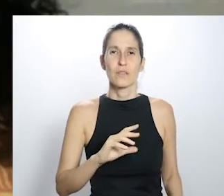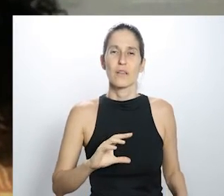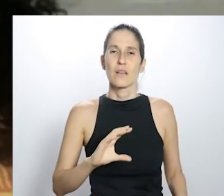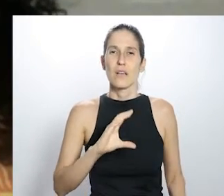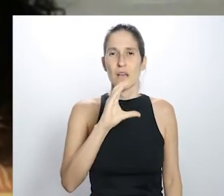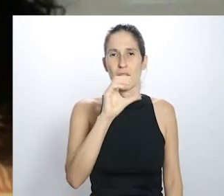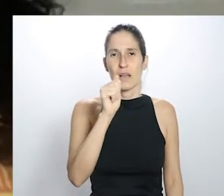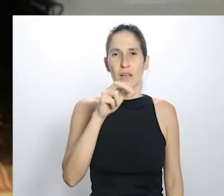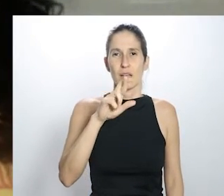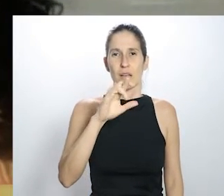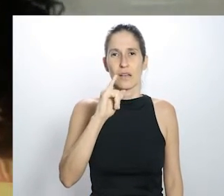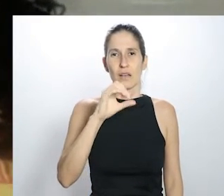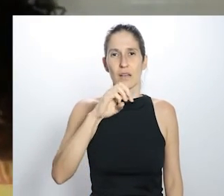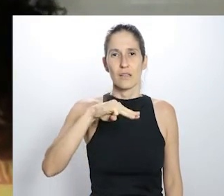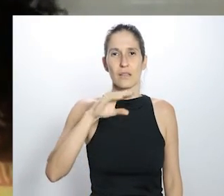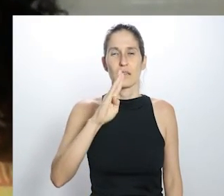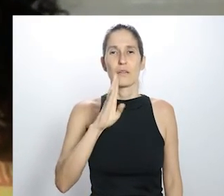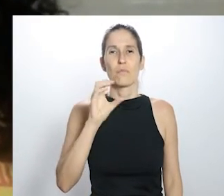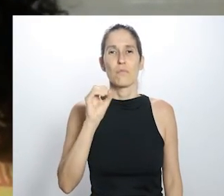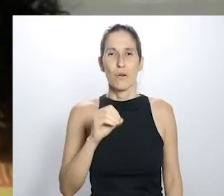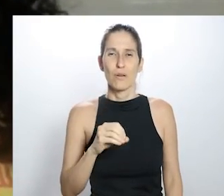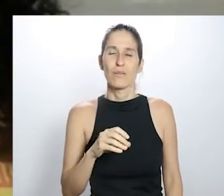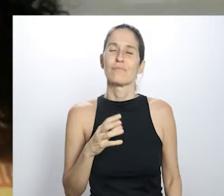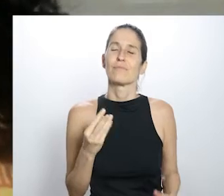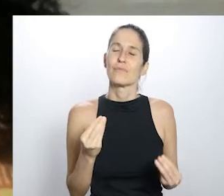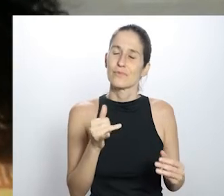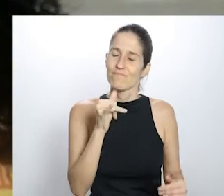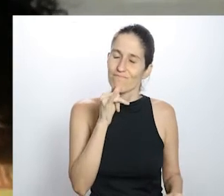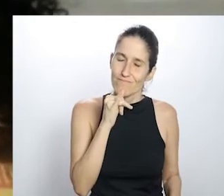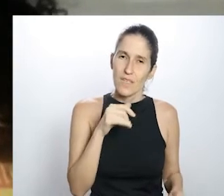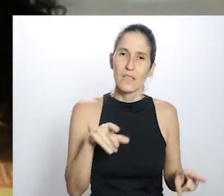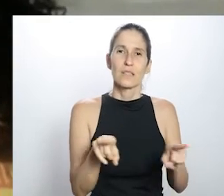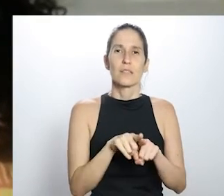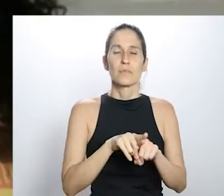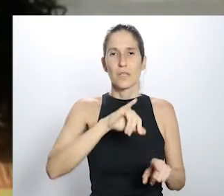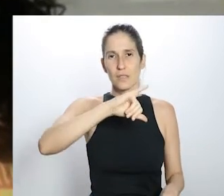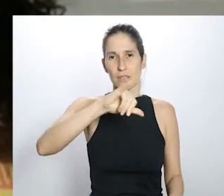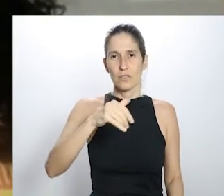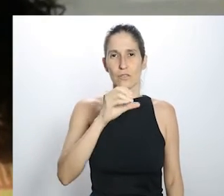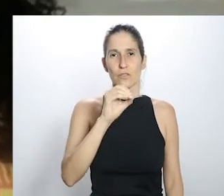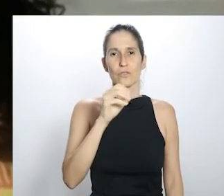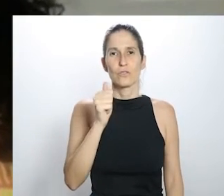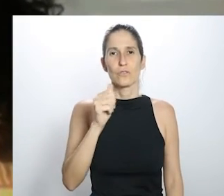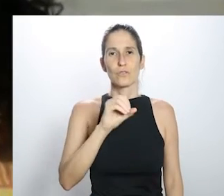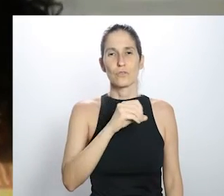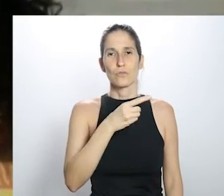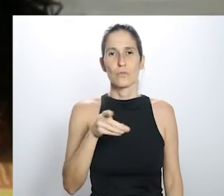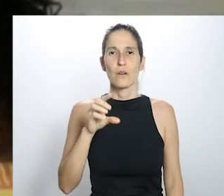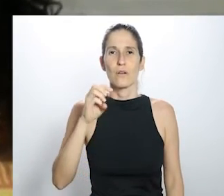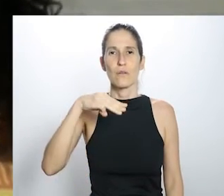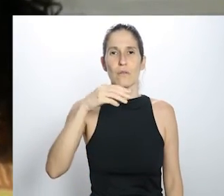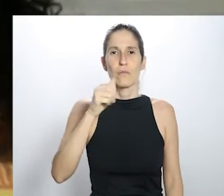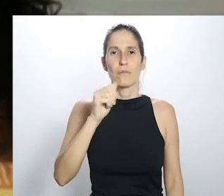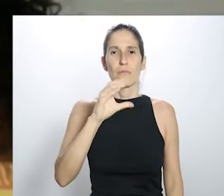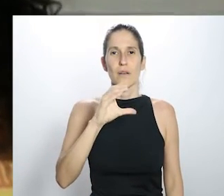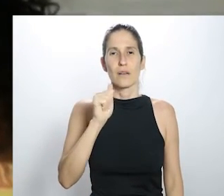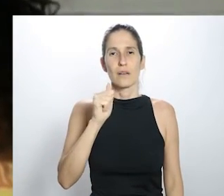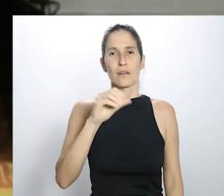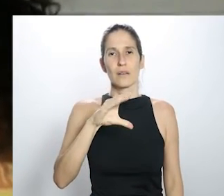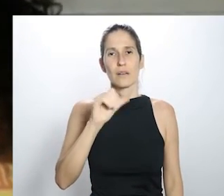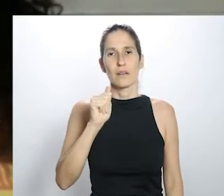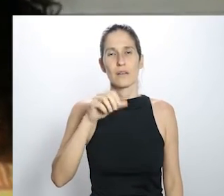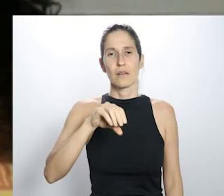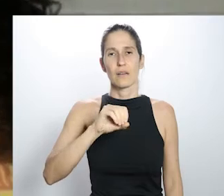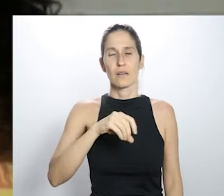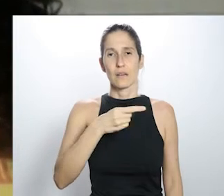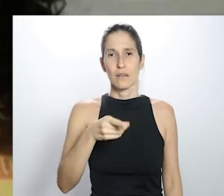muito querida, que foi triste. Ontem a gente perdeu o João Macacão, um grande violão, um grande sete cordas, né? Mestre do choro aqui